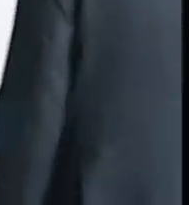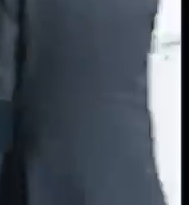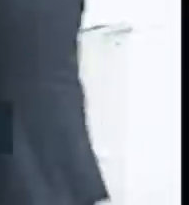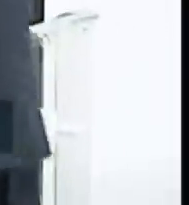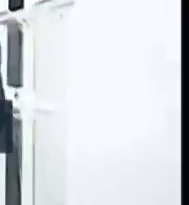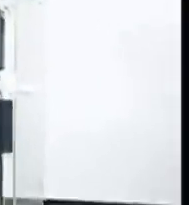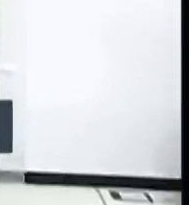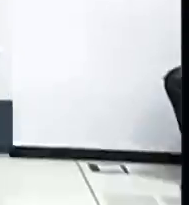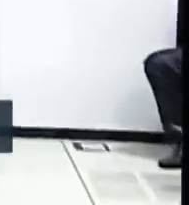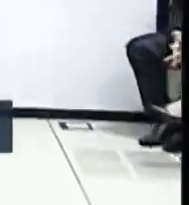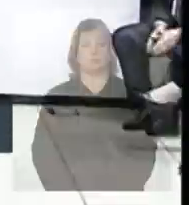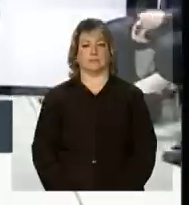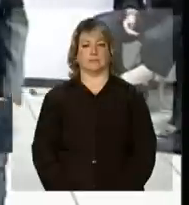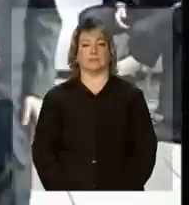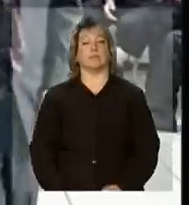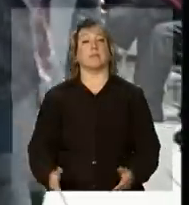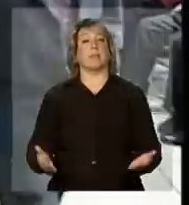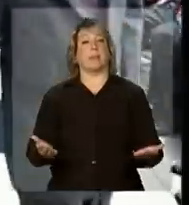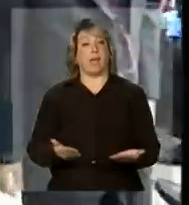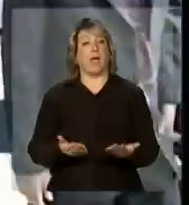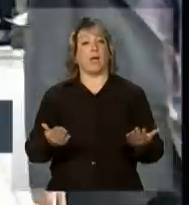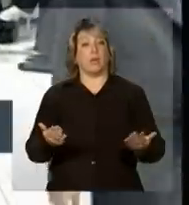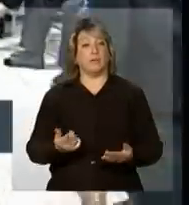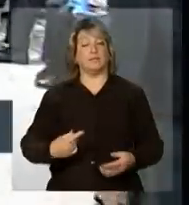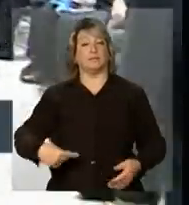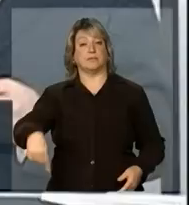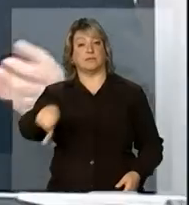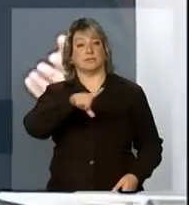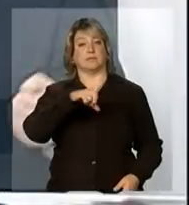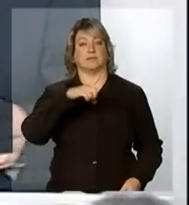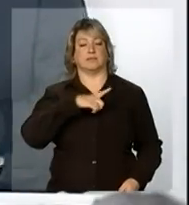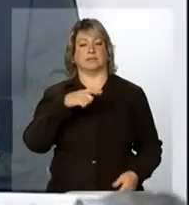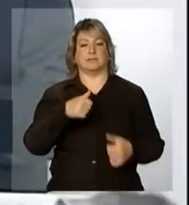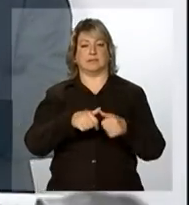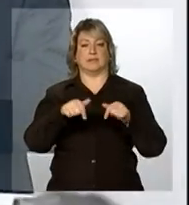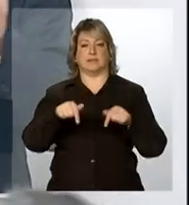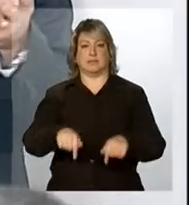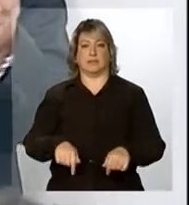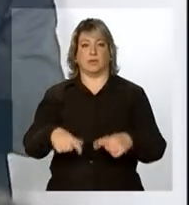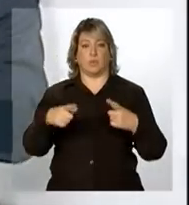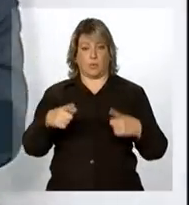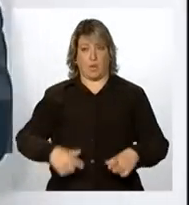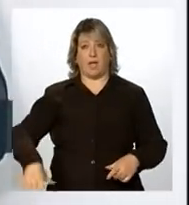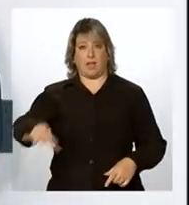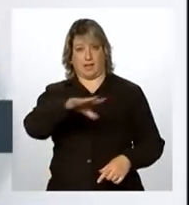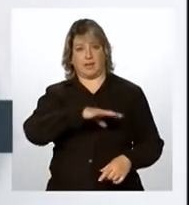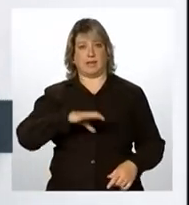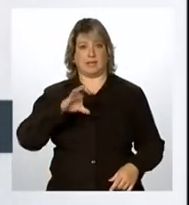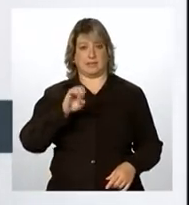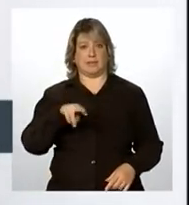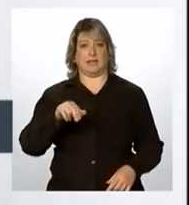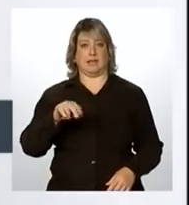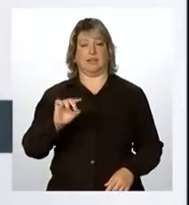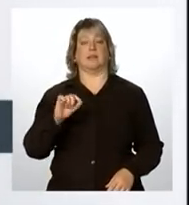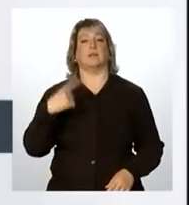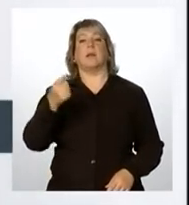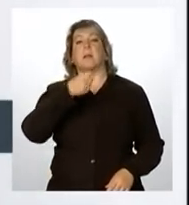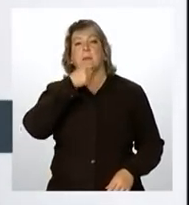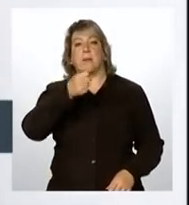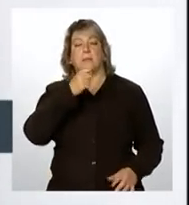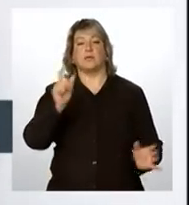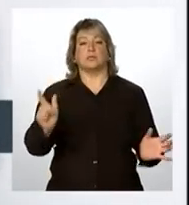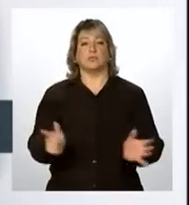E na sequência vocês estão aqui nas instalações do Senado e depois os senhores jornalistas, senhoras